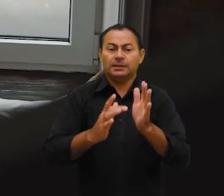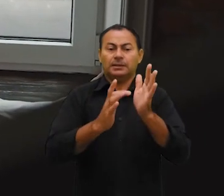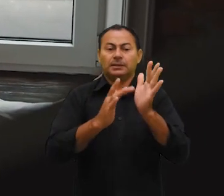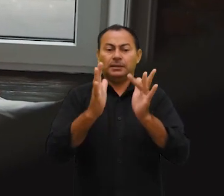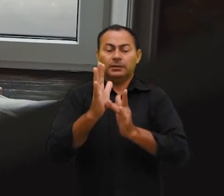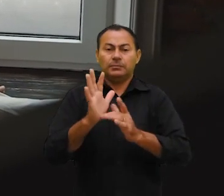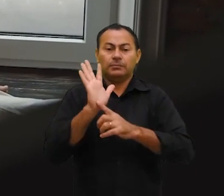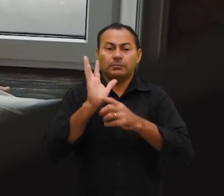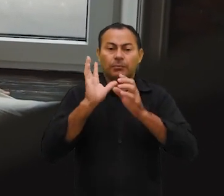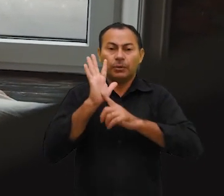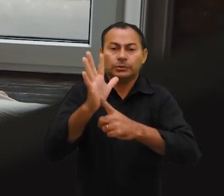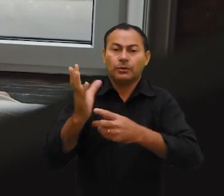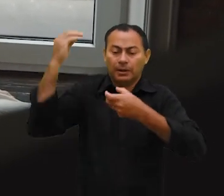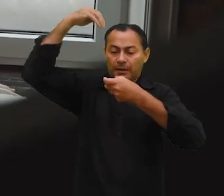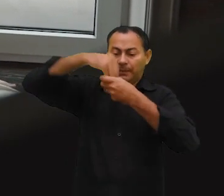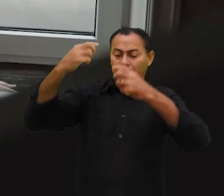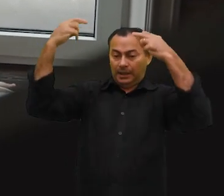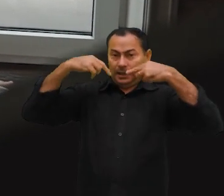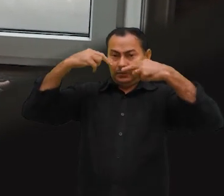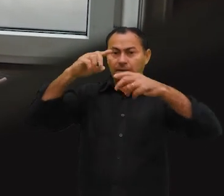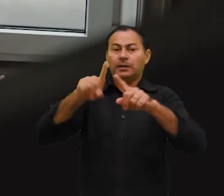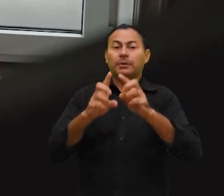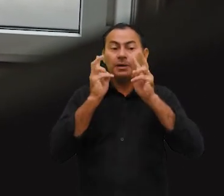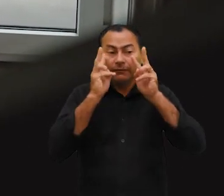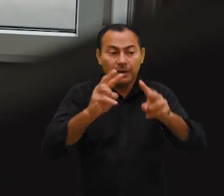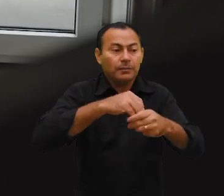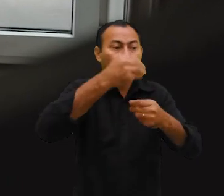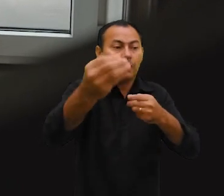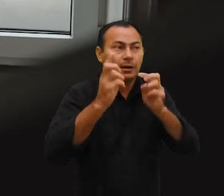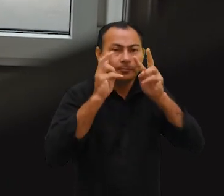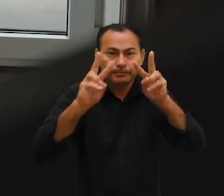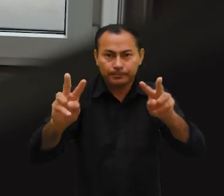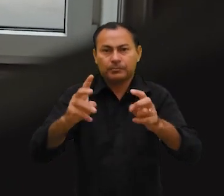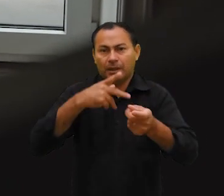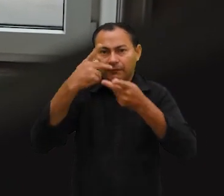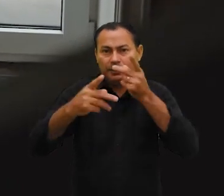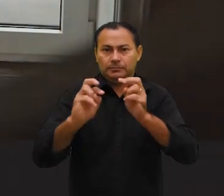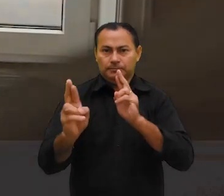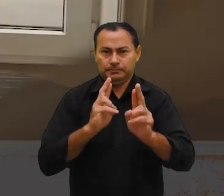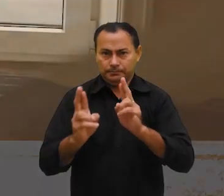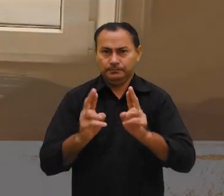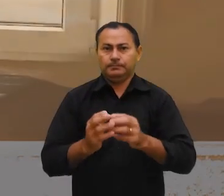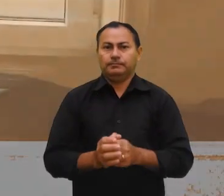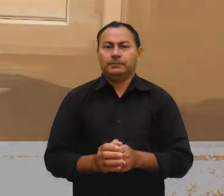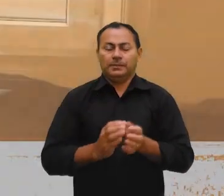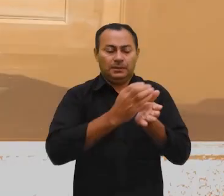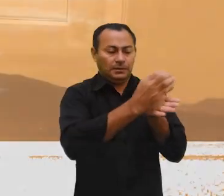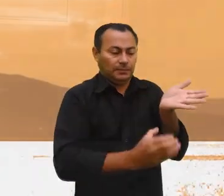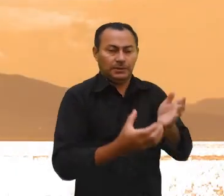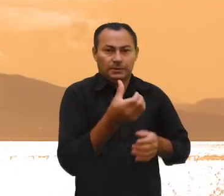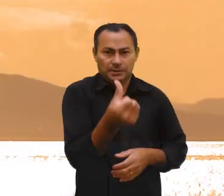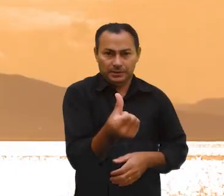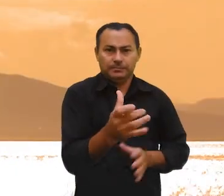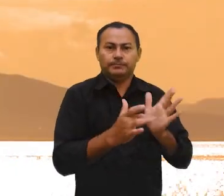olhar para dentro e depois. Ele mostrou como olhar ao redor, falando sobre os relacionamentos. No